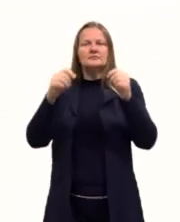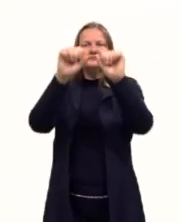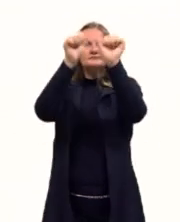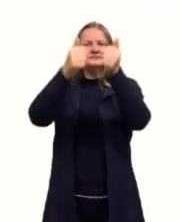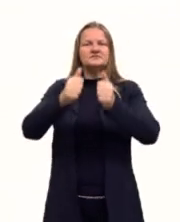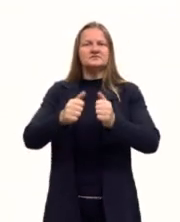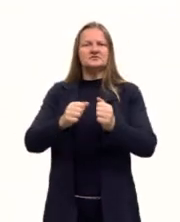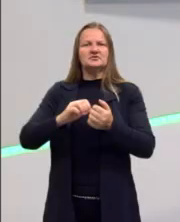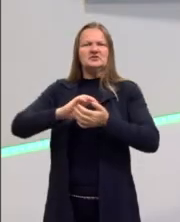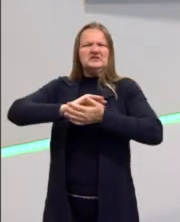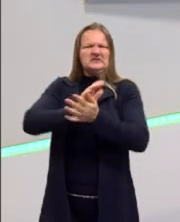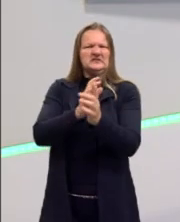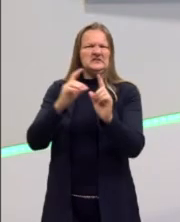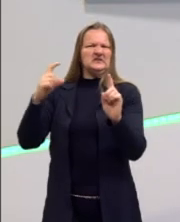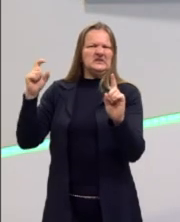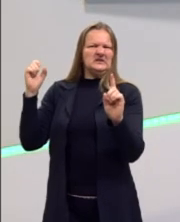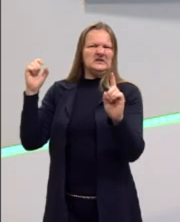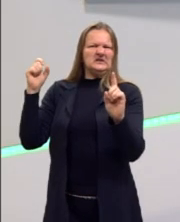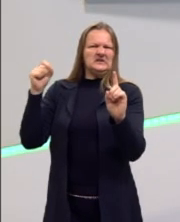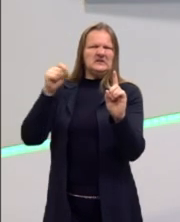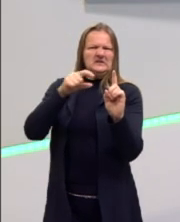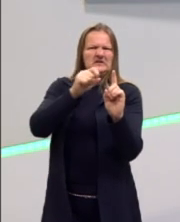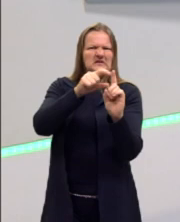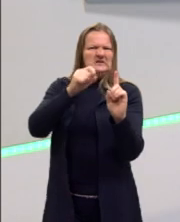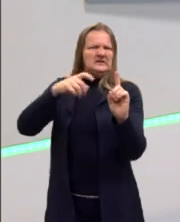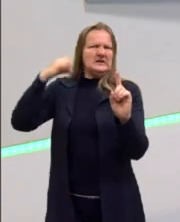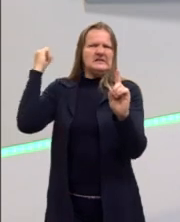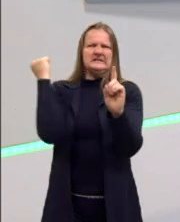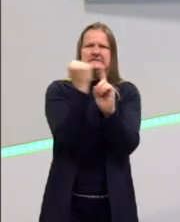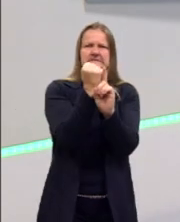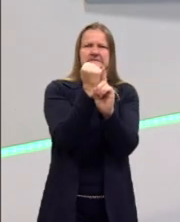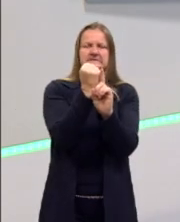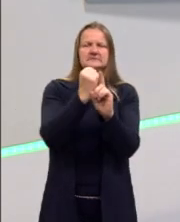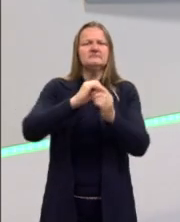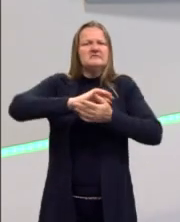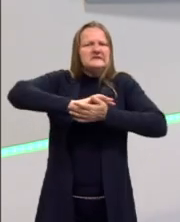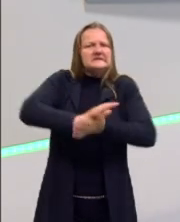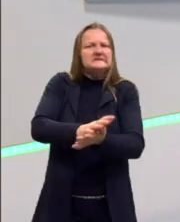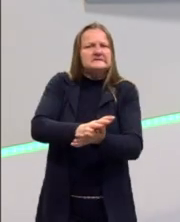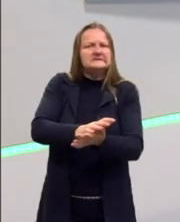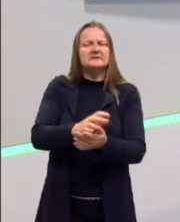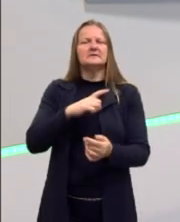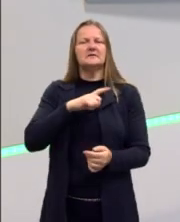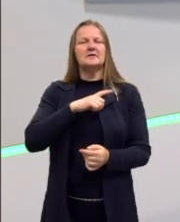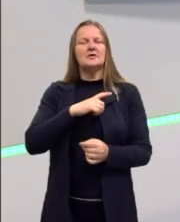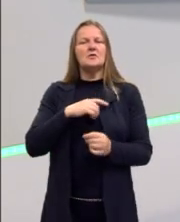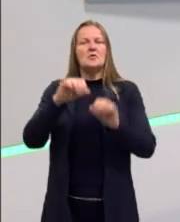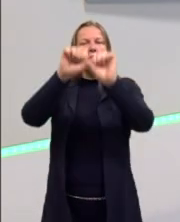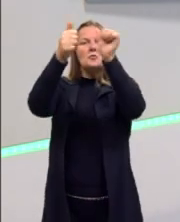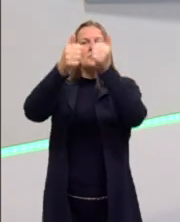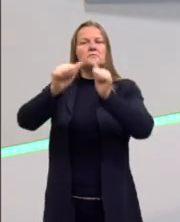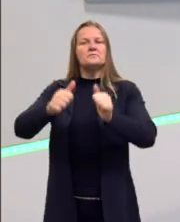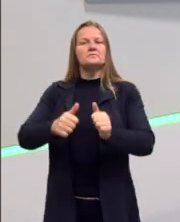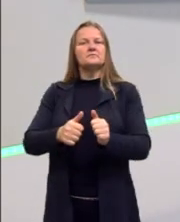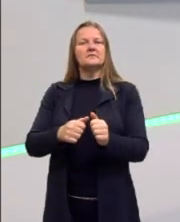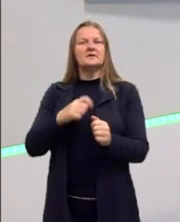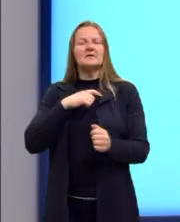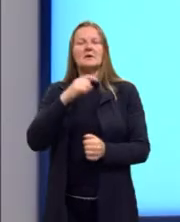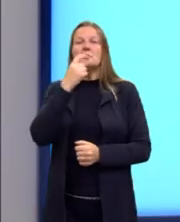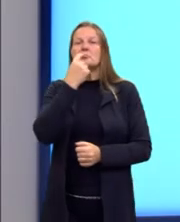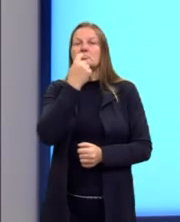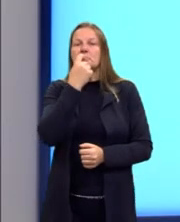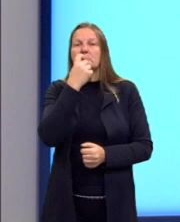promoveram genocídio, que exploraram, escravizaram outras. Então, vão lá e tem esse movimento de tacar tinta